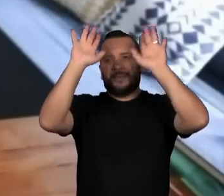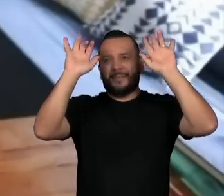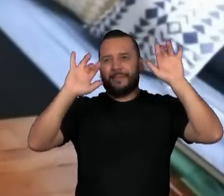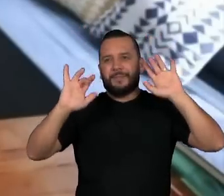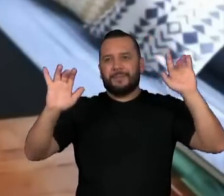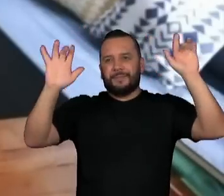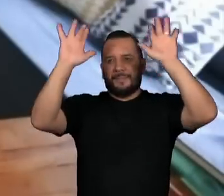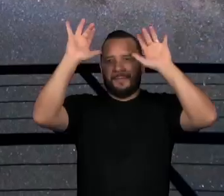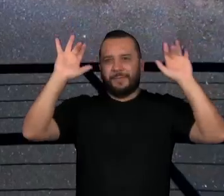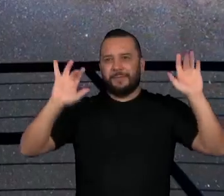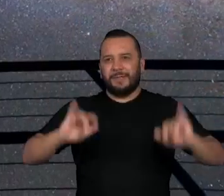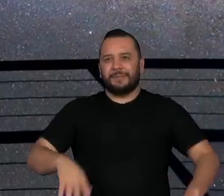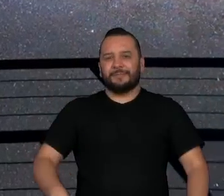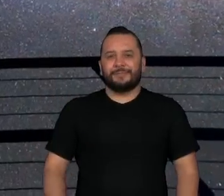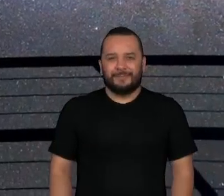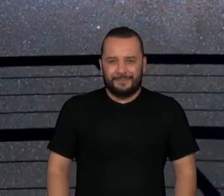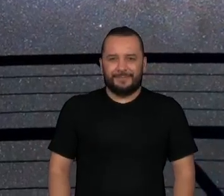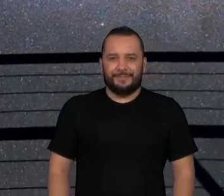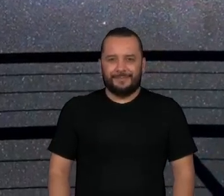mesma ambientação.